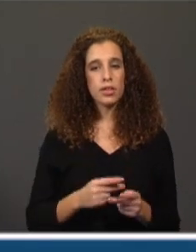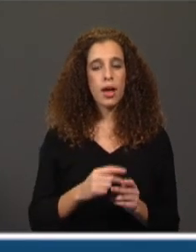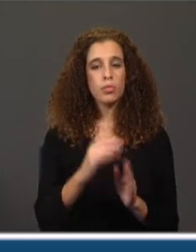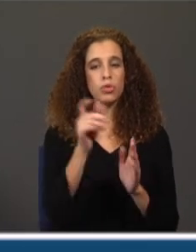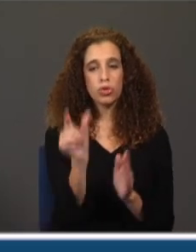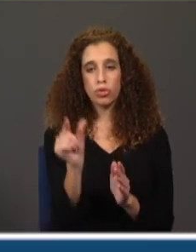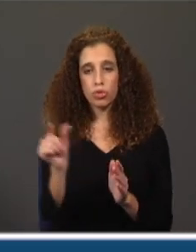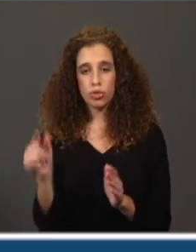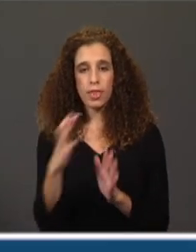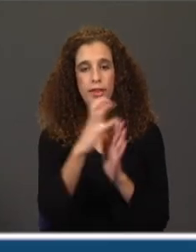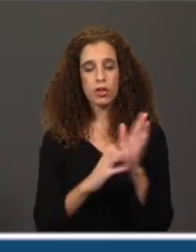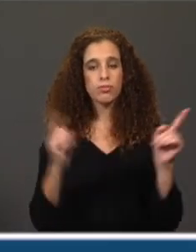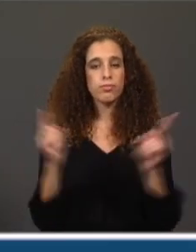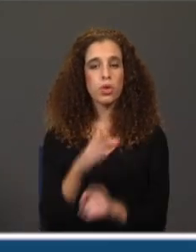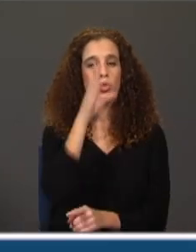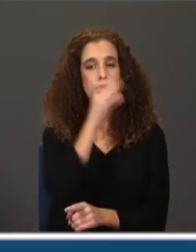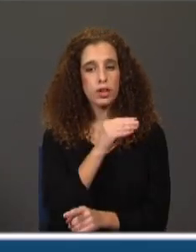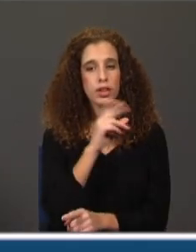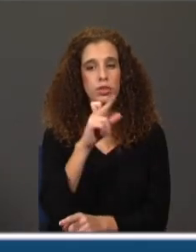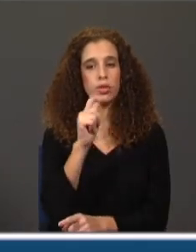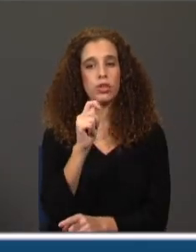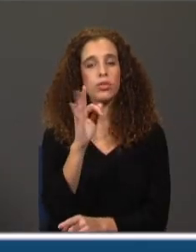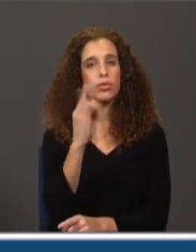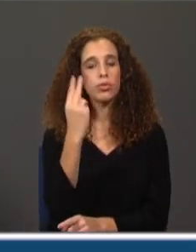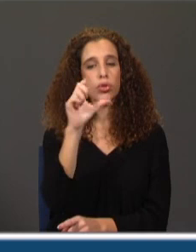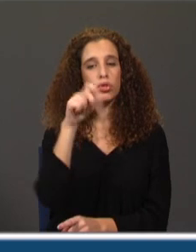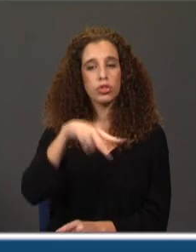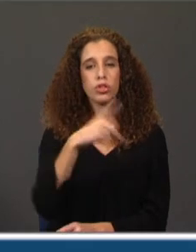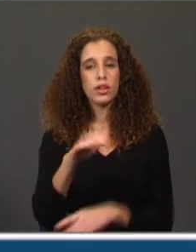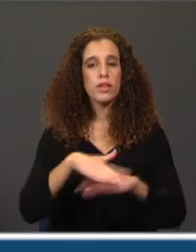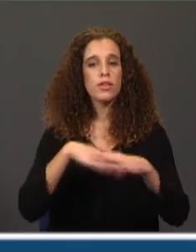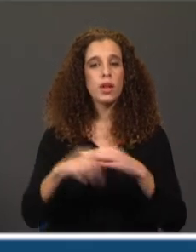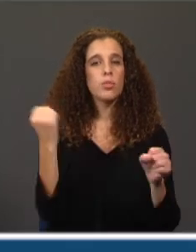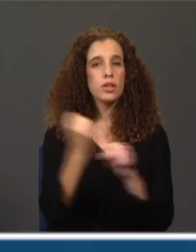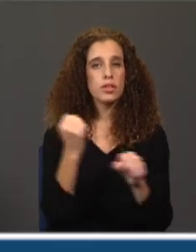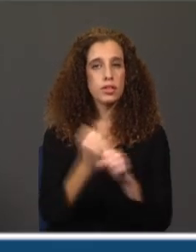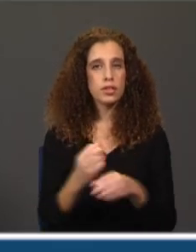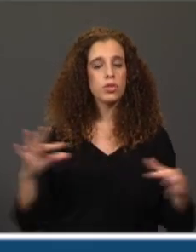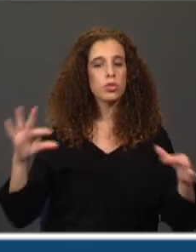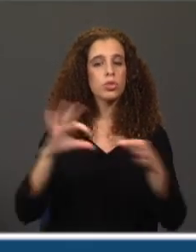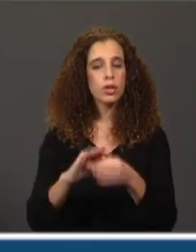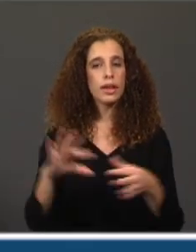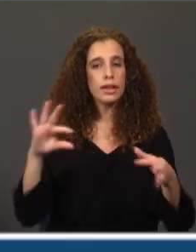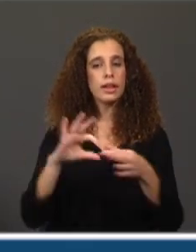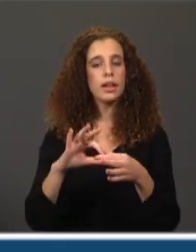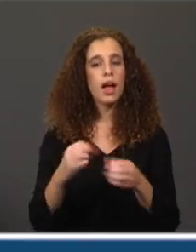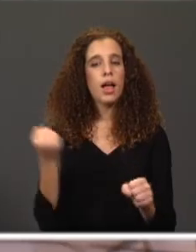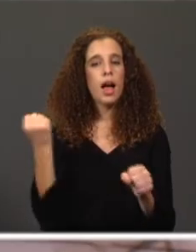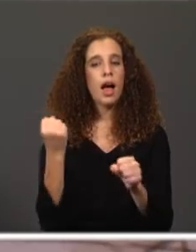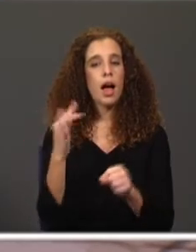a analisámos toda, não a lemos toda sequer, e fizemos exercícios de consolidação relativamente às funções sintáticas.